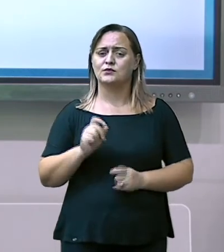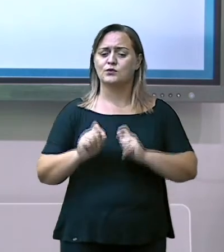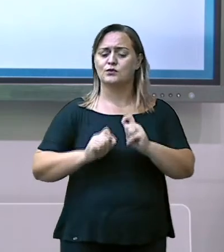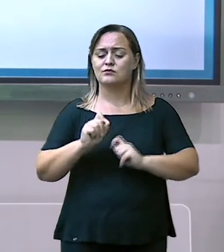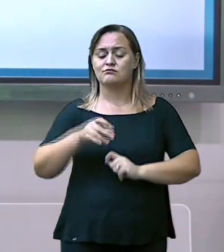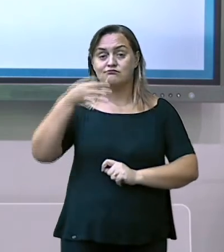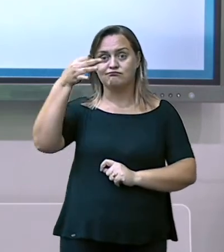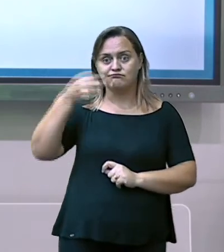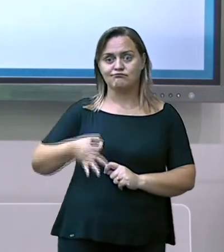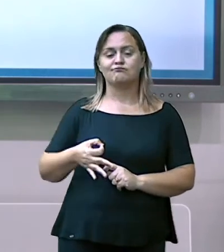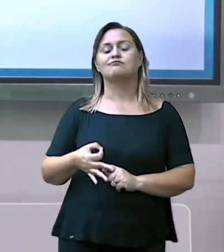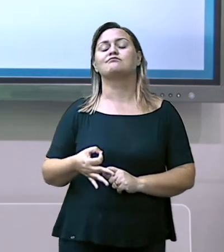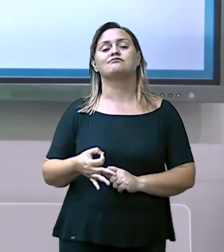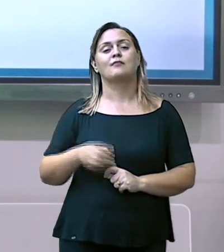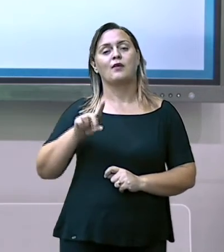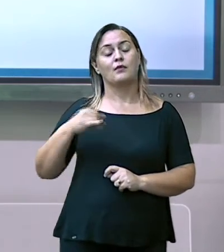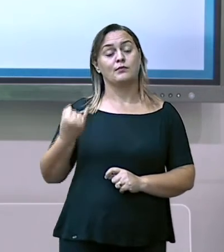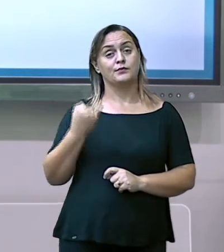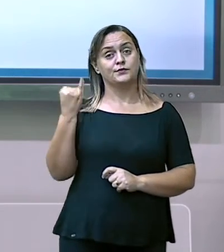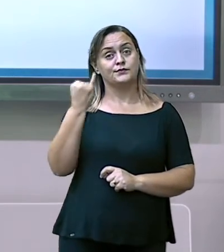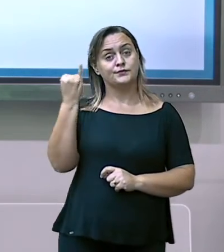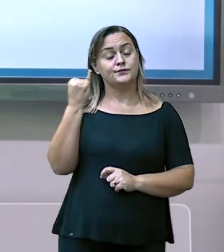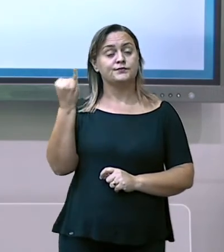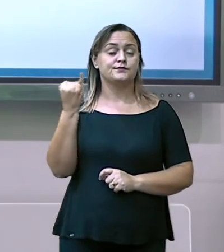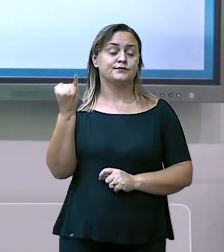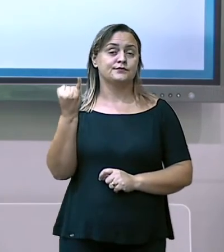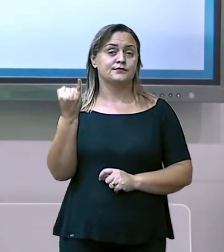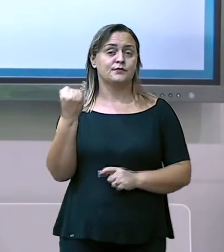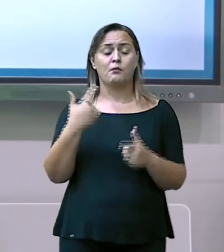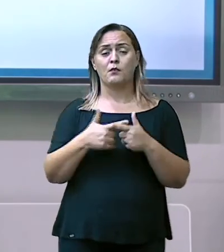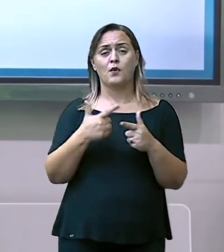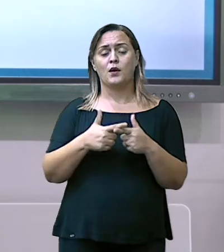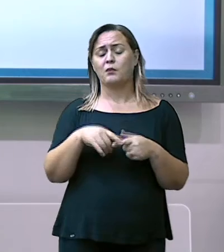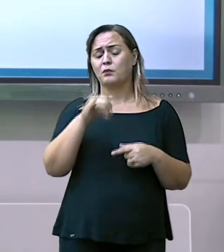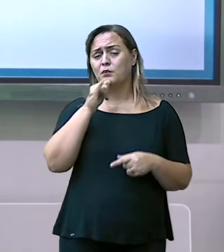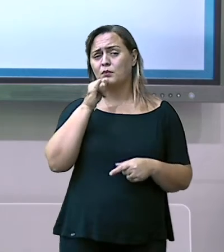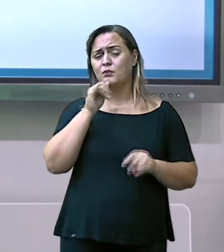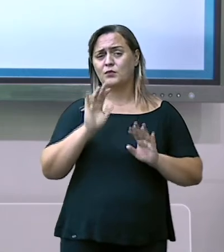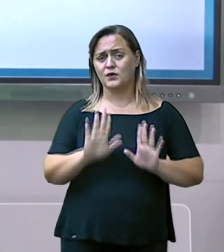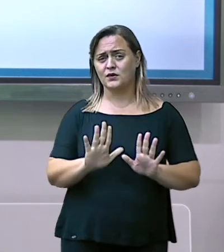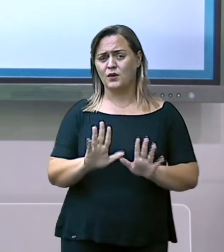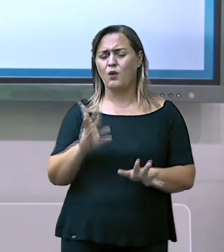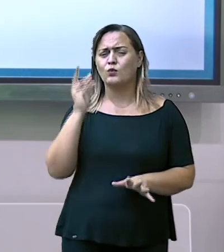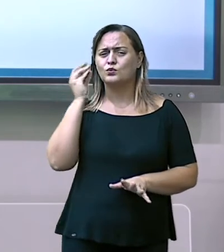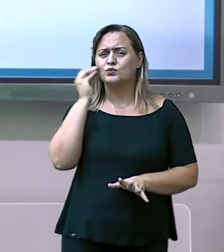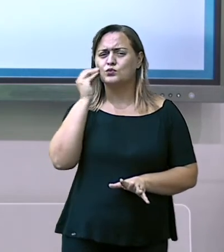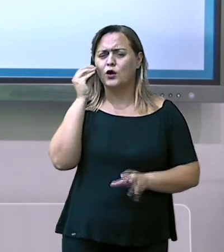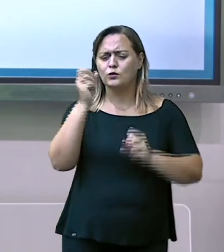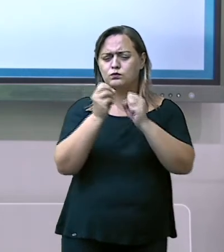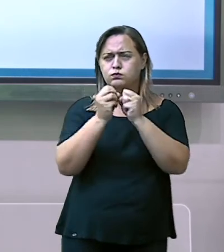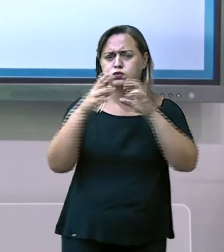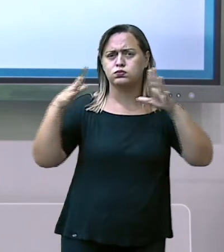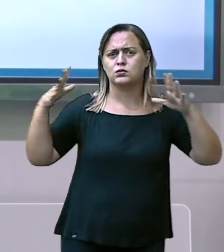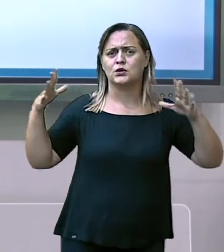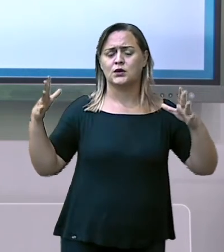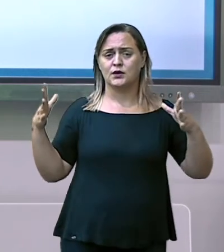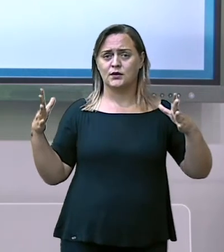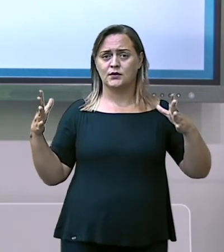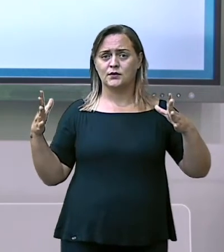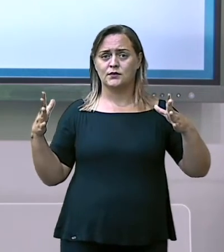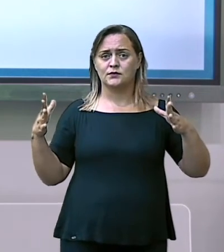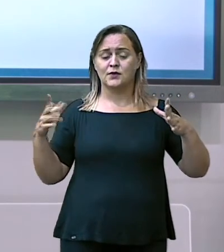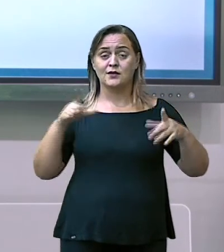correta. Por quê? Porque um teste nuclear, ele traz consequências graves